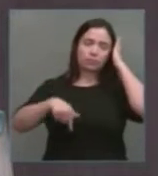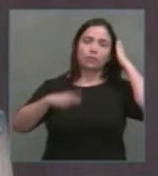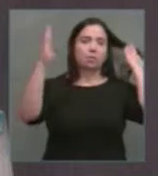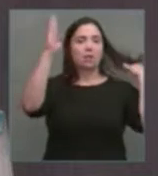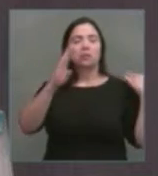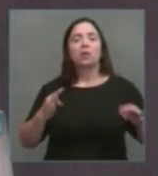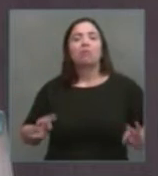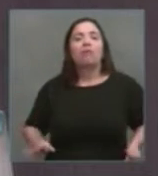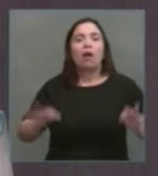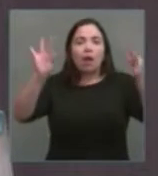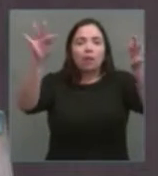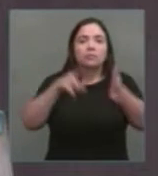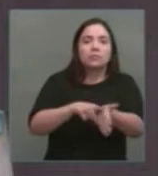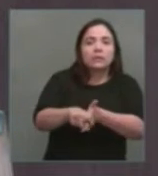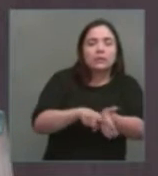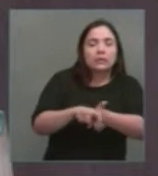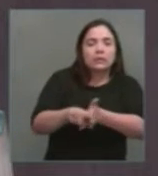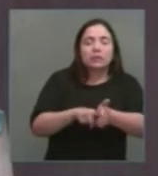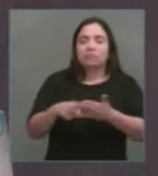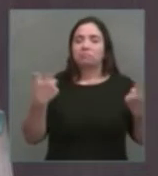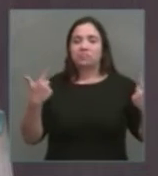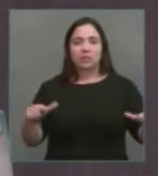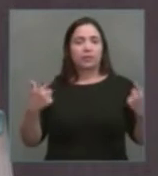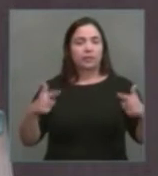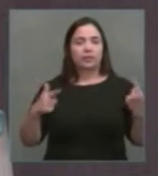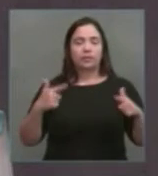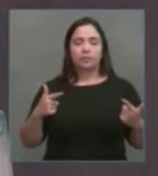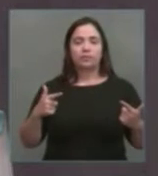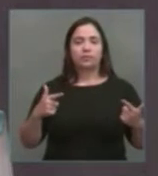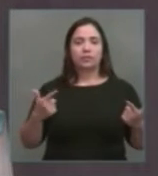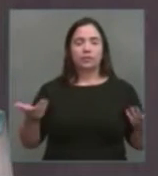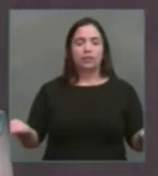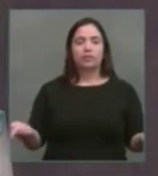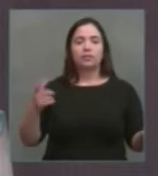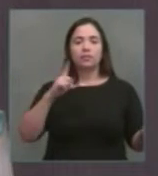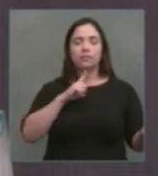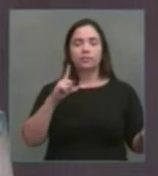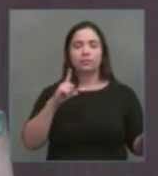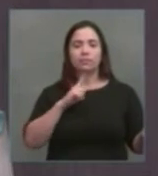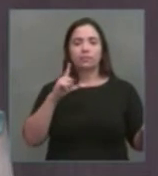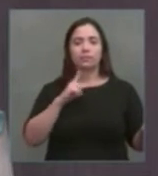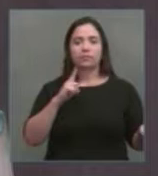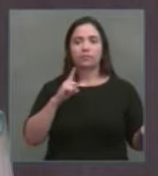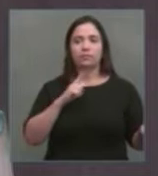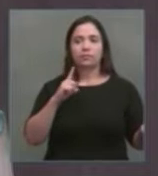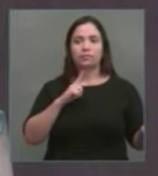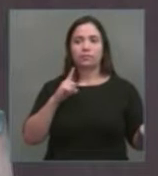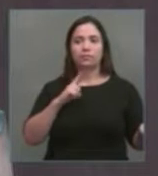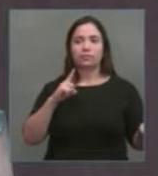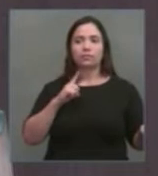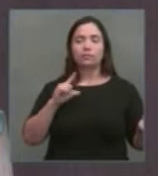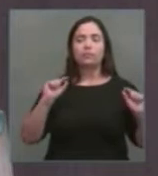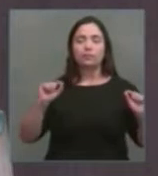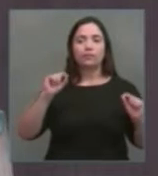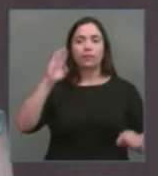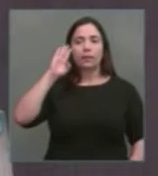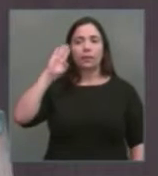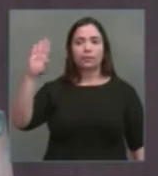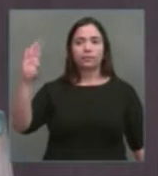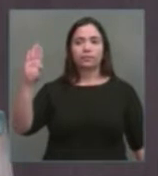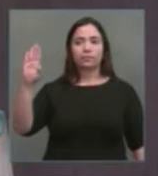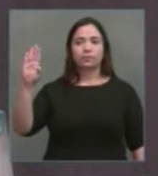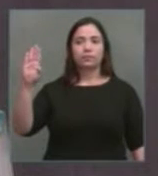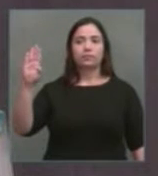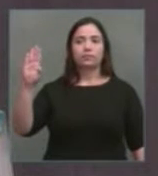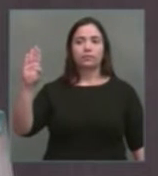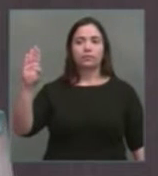tecnológica, nós vamos piorar a oferta desses serviços e, sobretudo, nós vamos ter